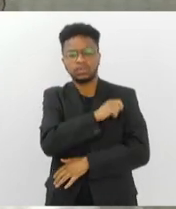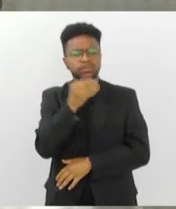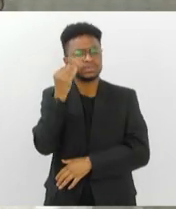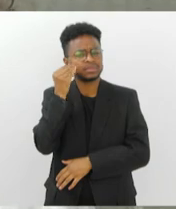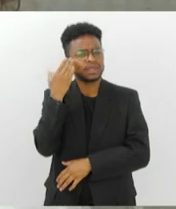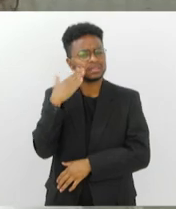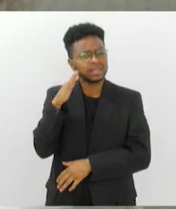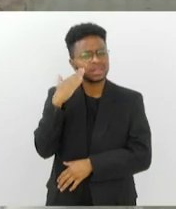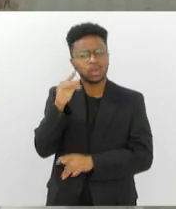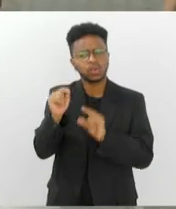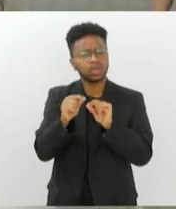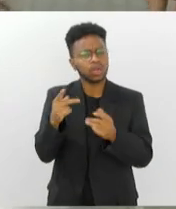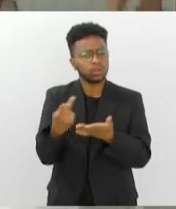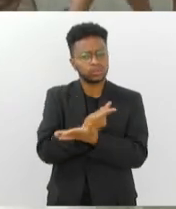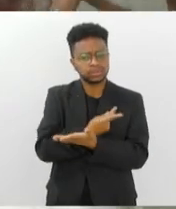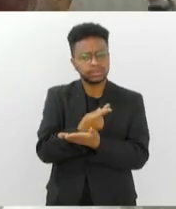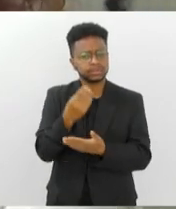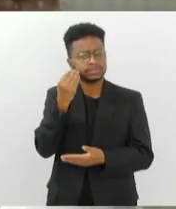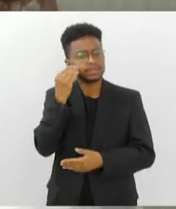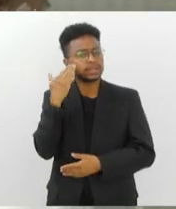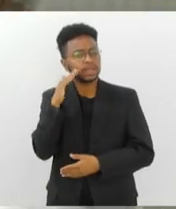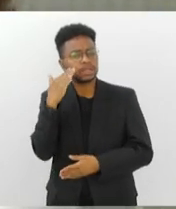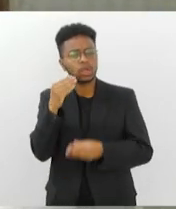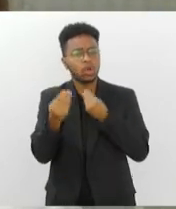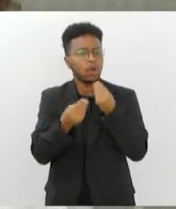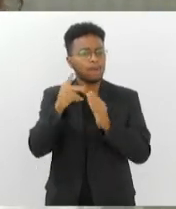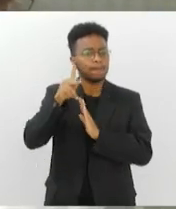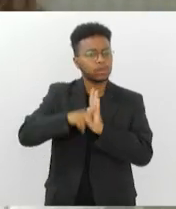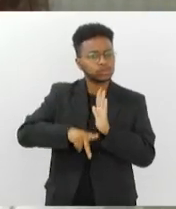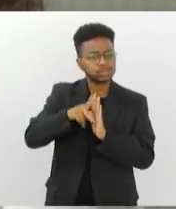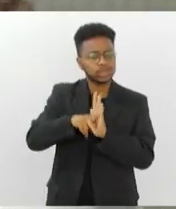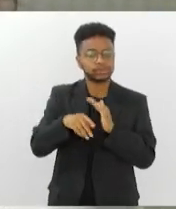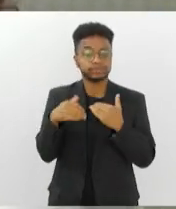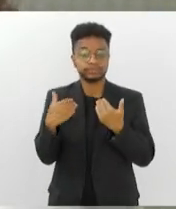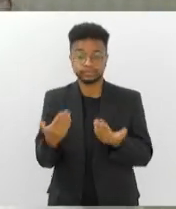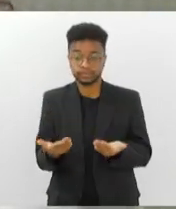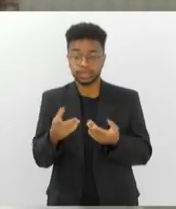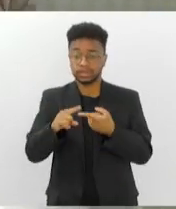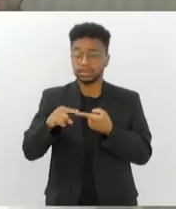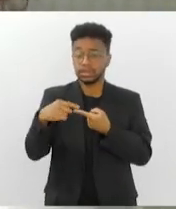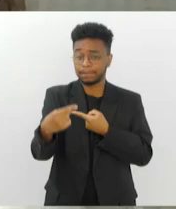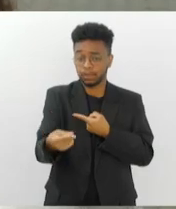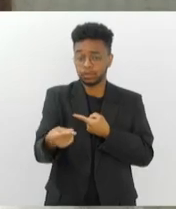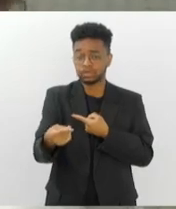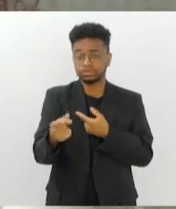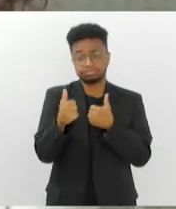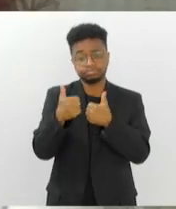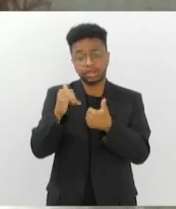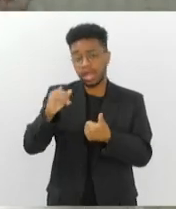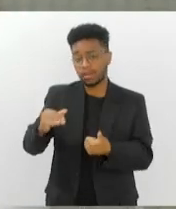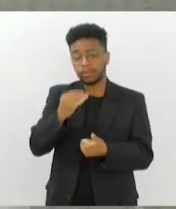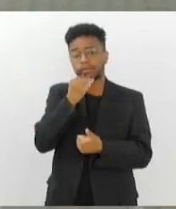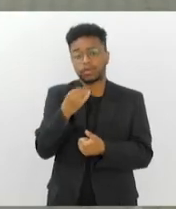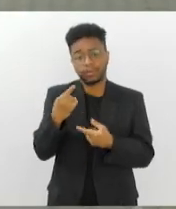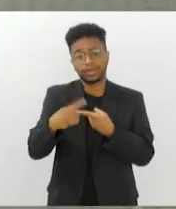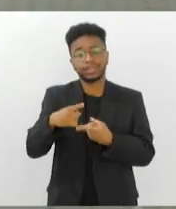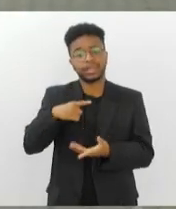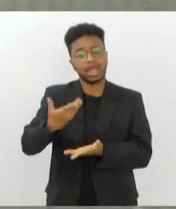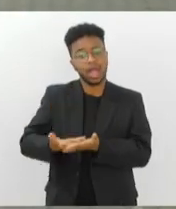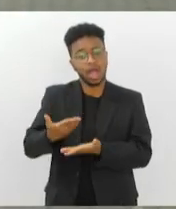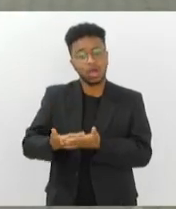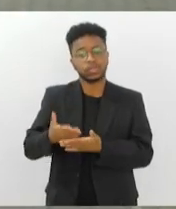entender o que está acontecendo, o que é esse projeto. Então, depois eles vão curtindo muito, porque a gente tem aulas